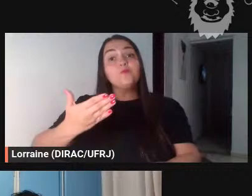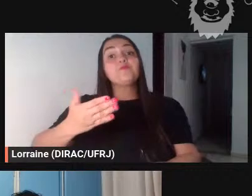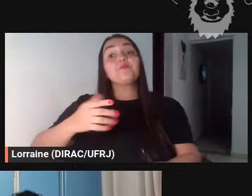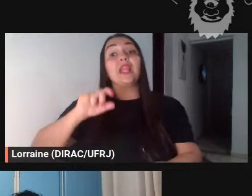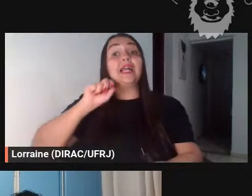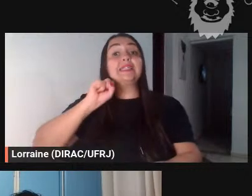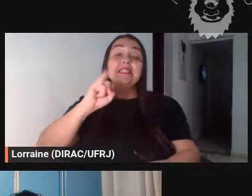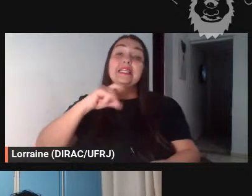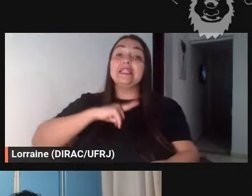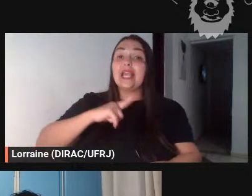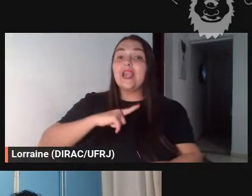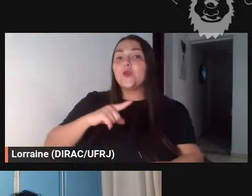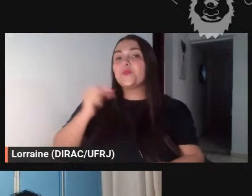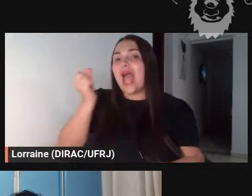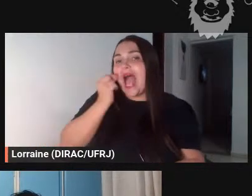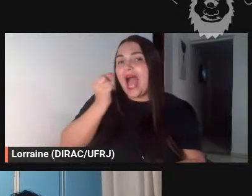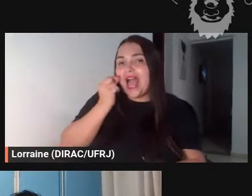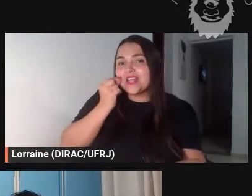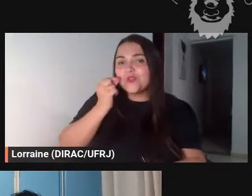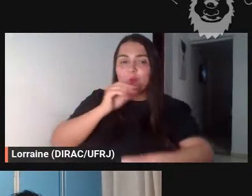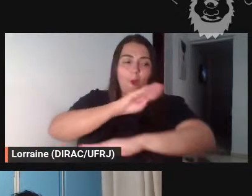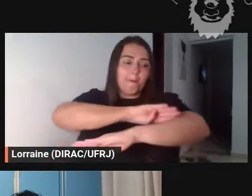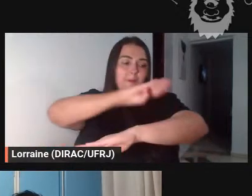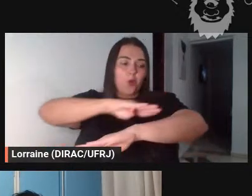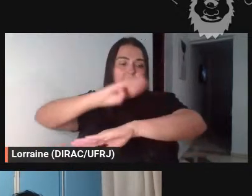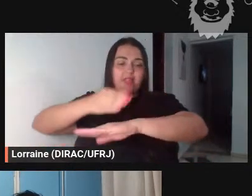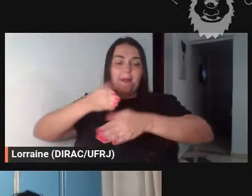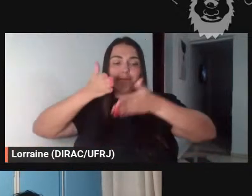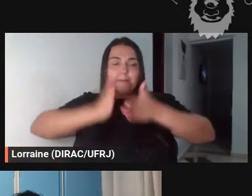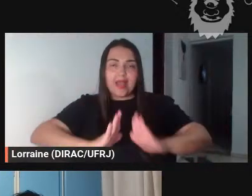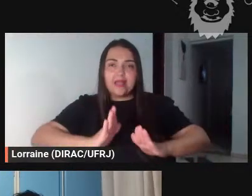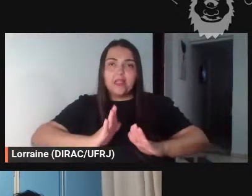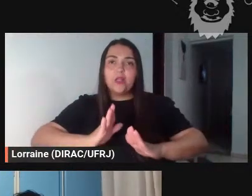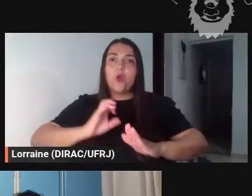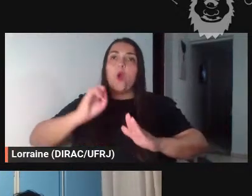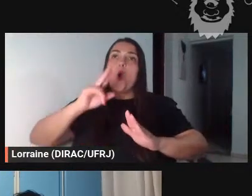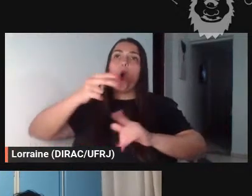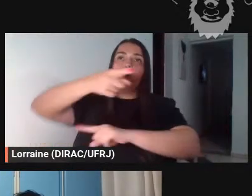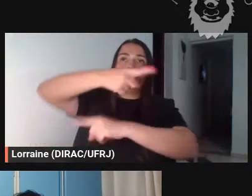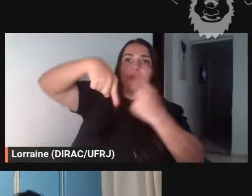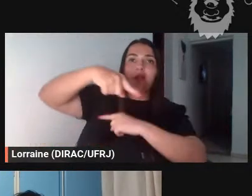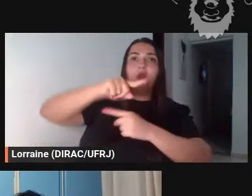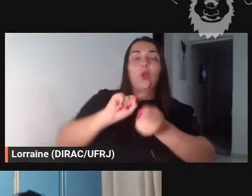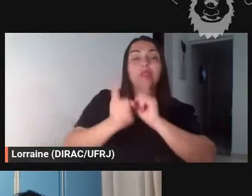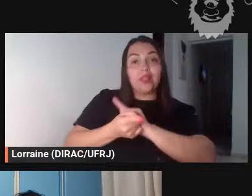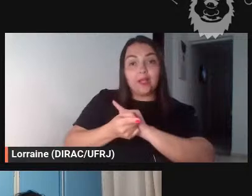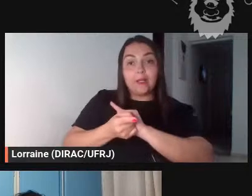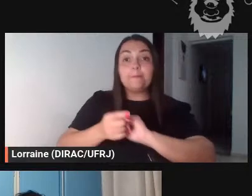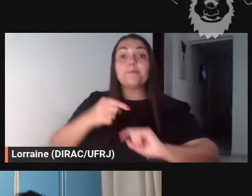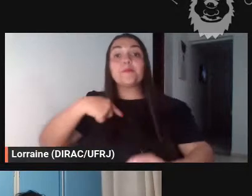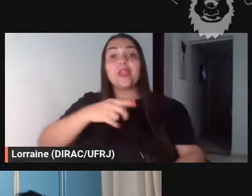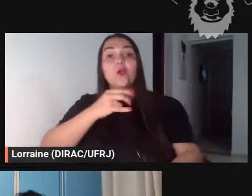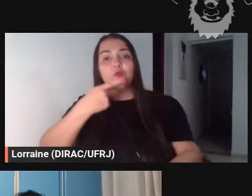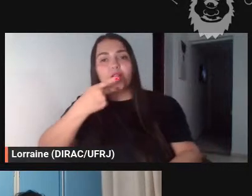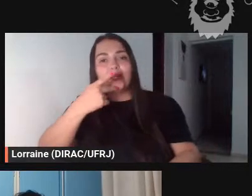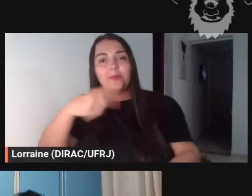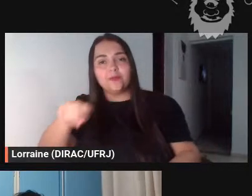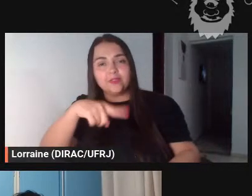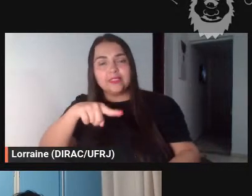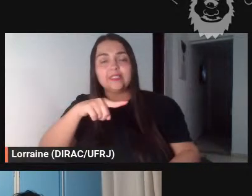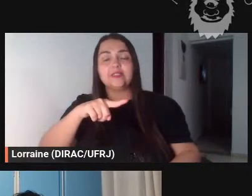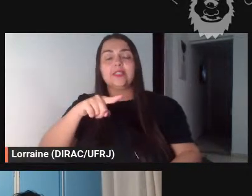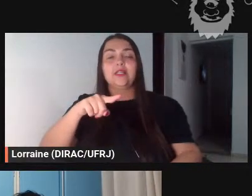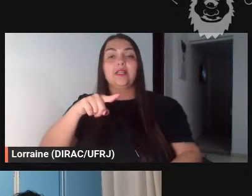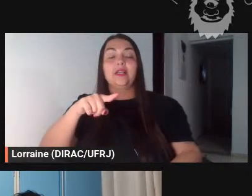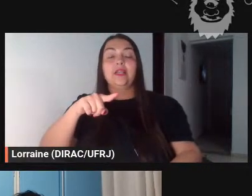rato pariu a montanha que eu apresentei eu citei para vocês uma fábula na versão